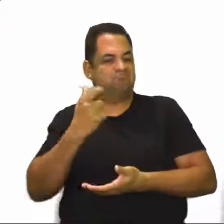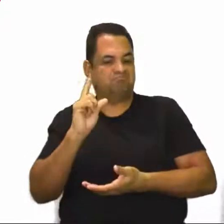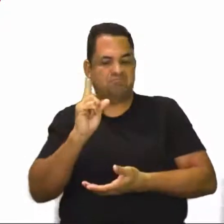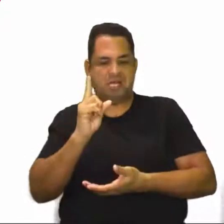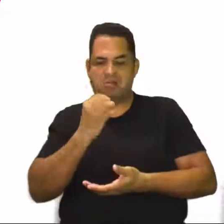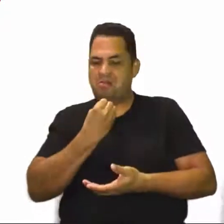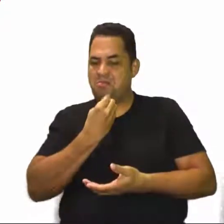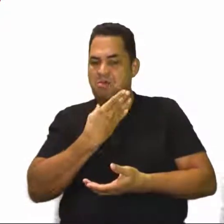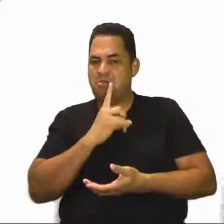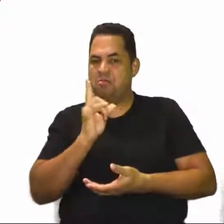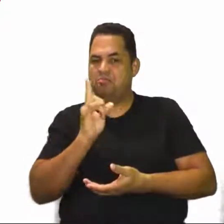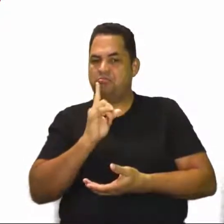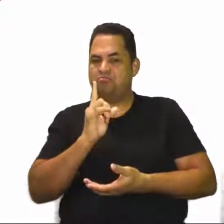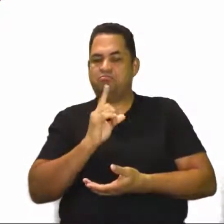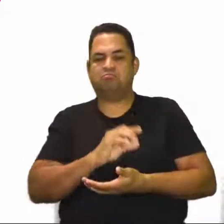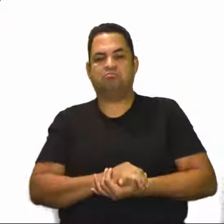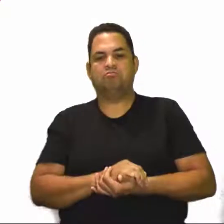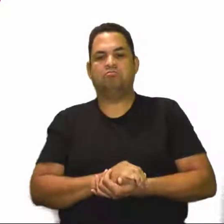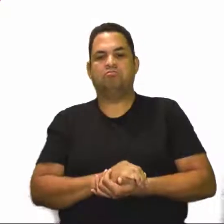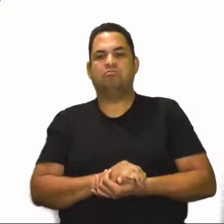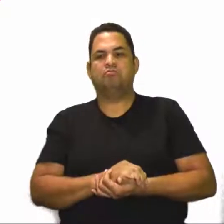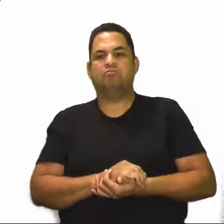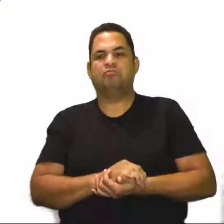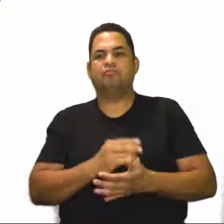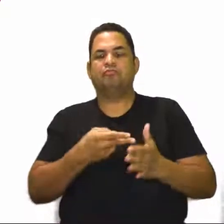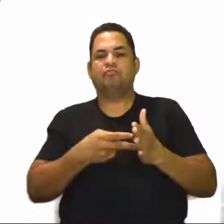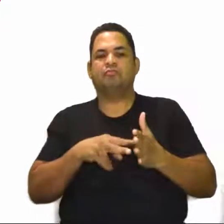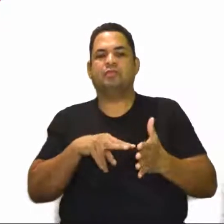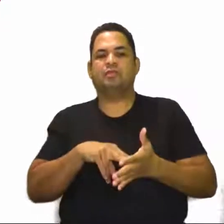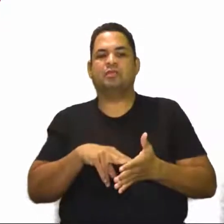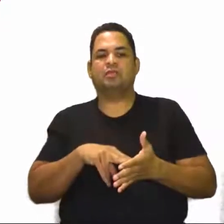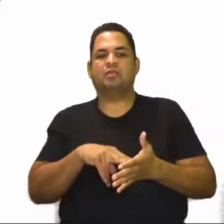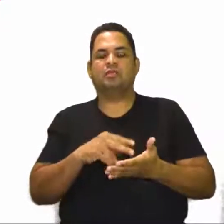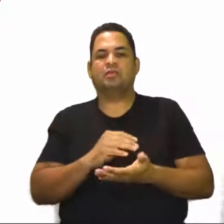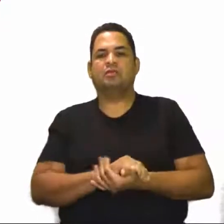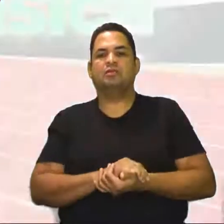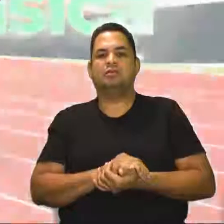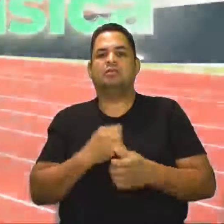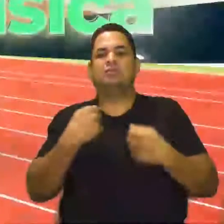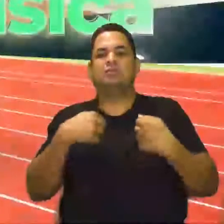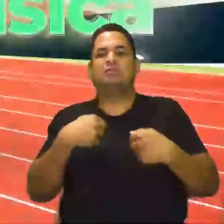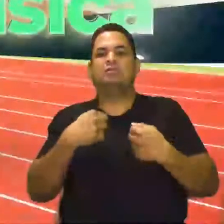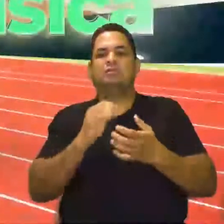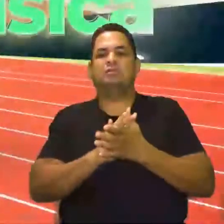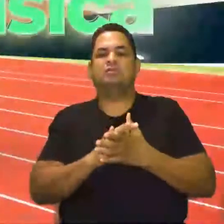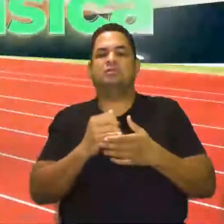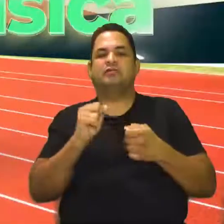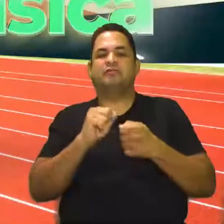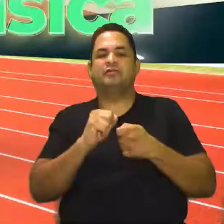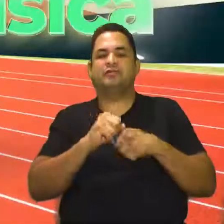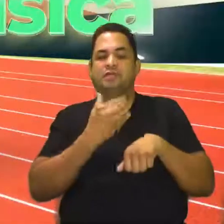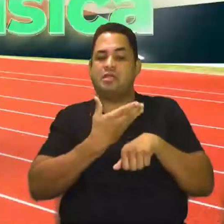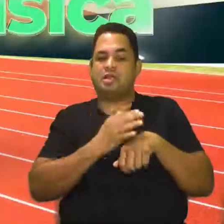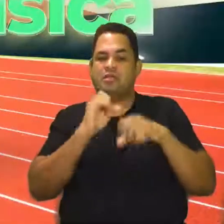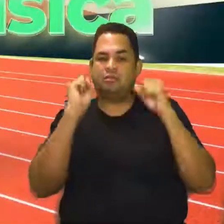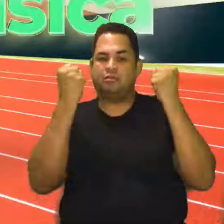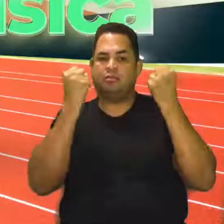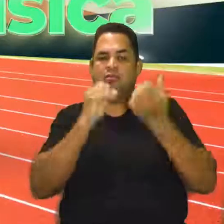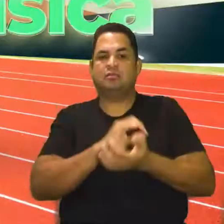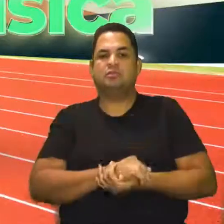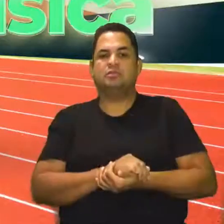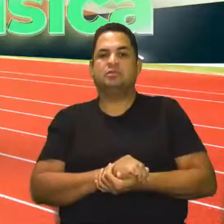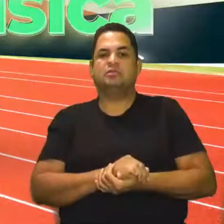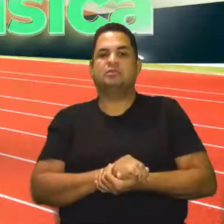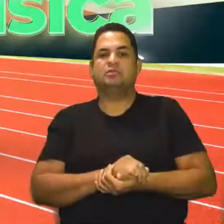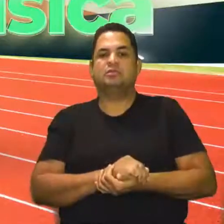insuficientemente ativo. Isso significa o quê, professora Iris? Que precisa se exercitar, se for o caso do último, né? Isso.